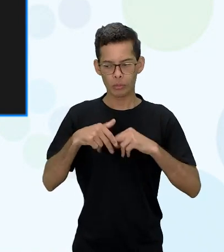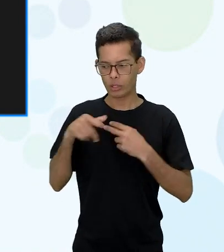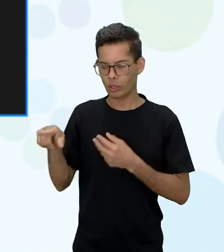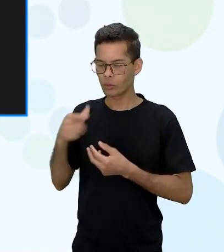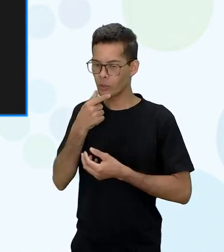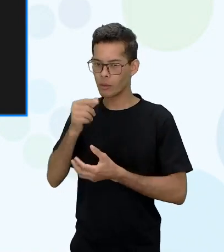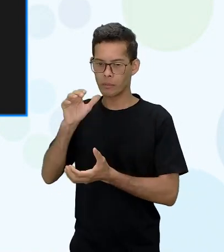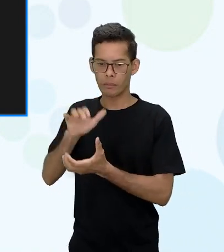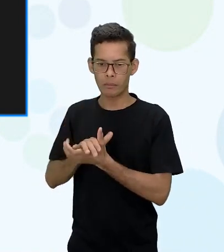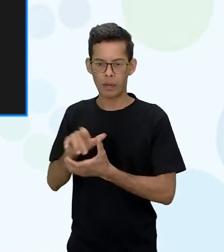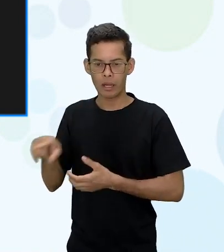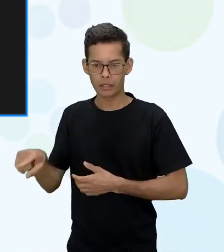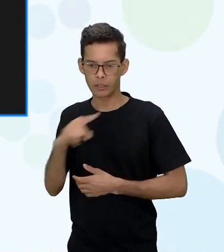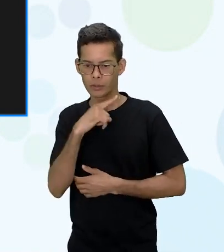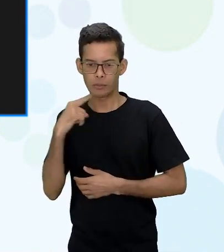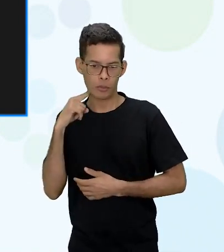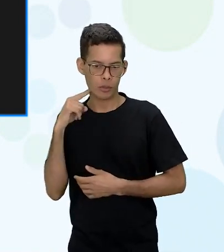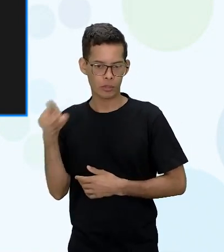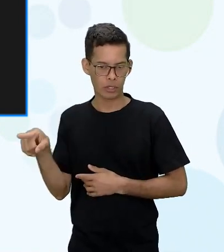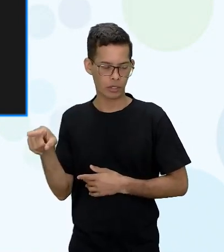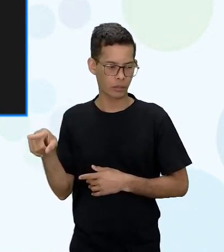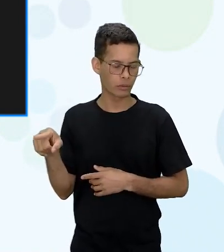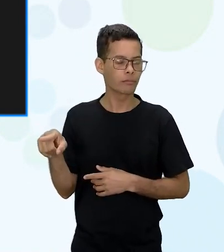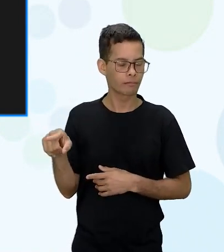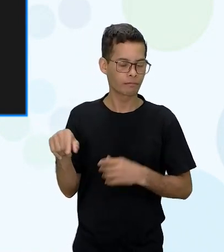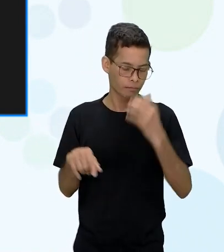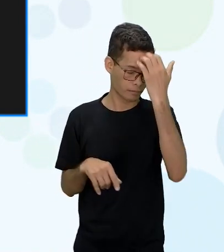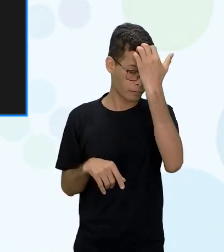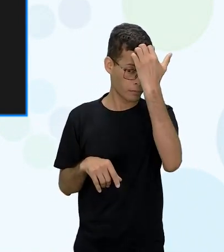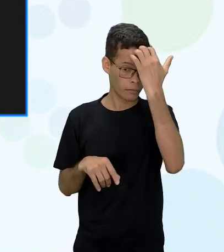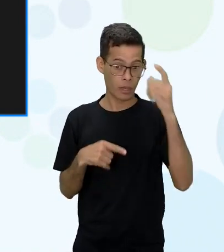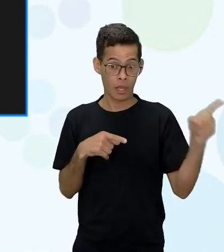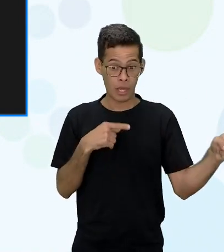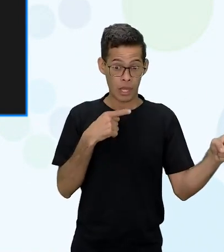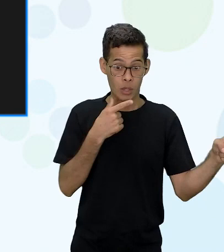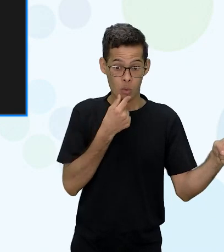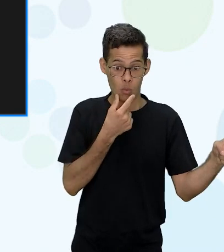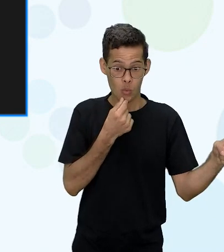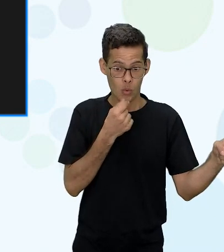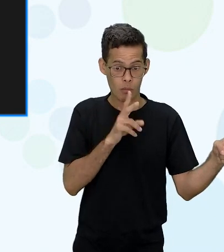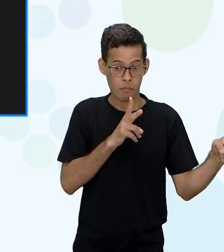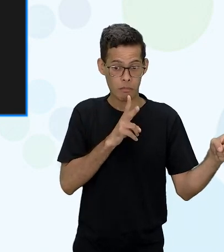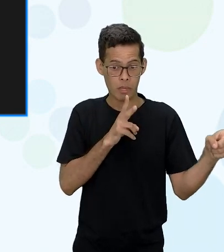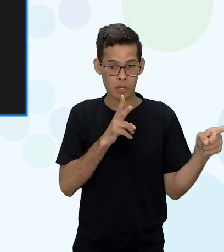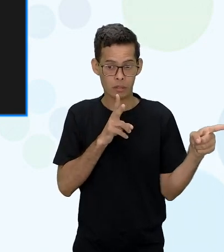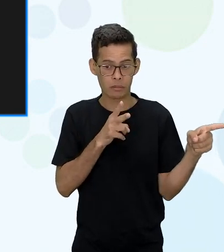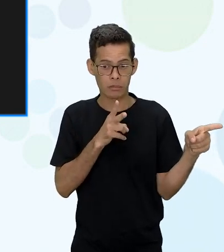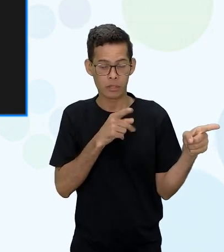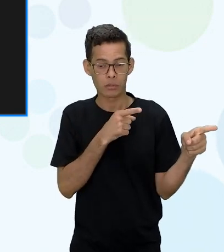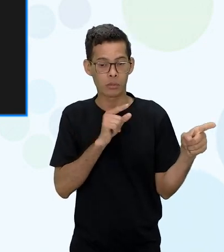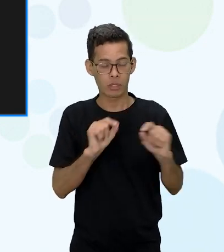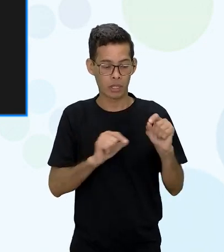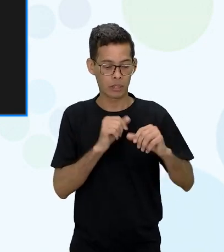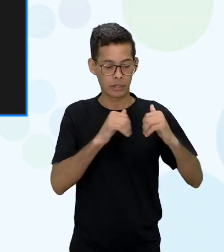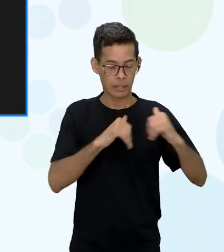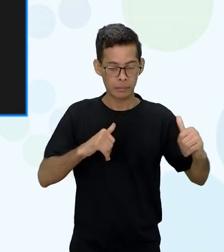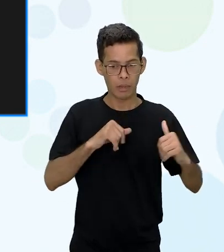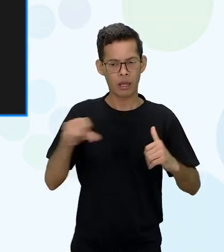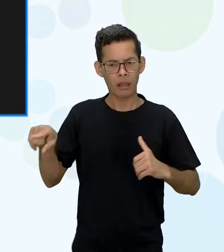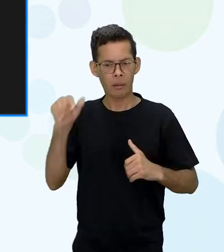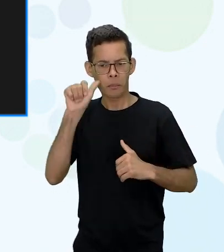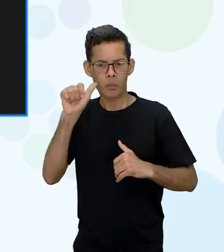homem que ela escolheu para viver com ela e quando eles se separam ela sofre muito